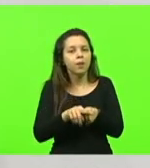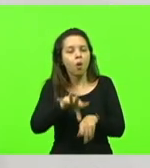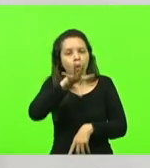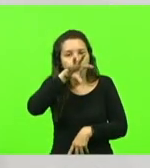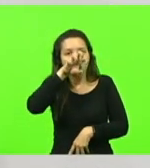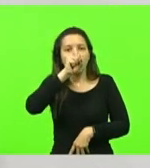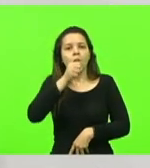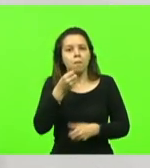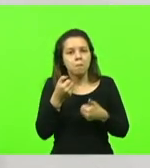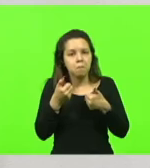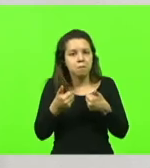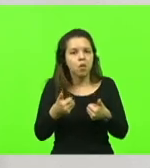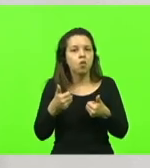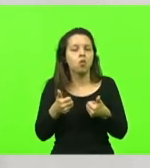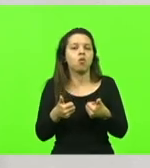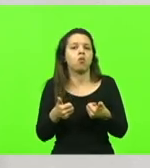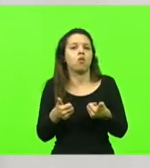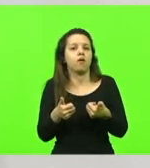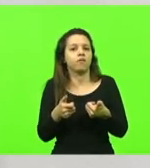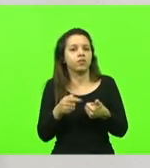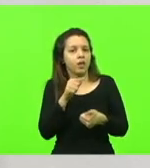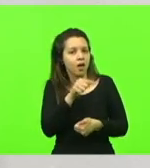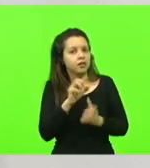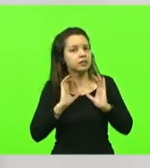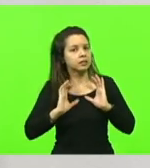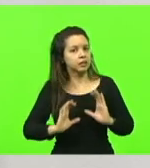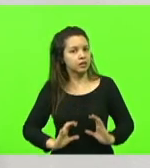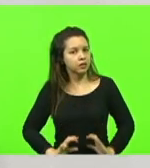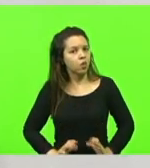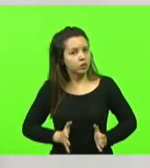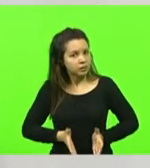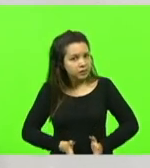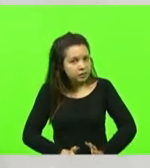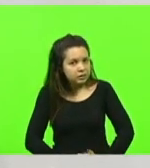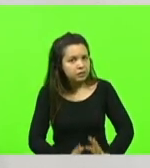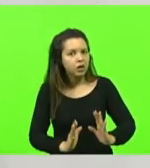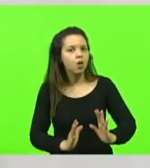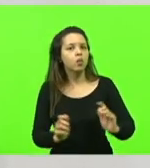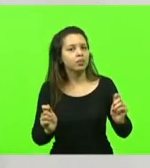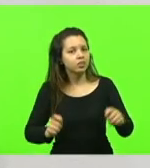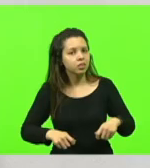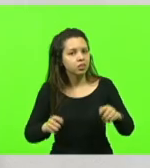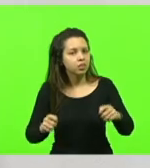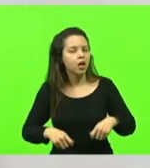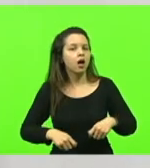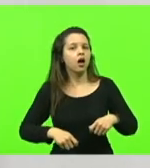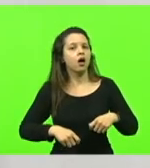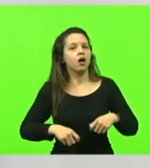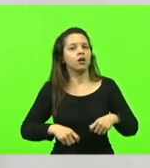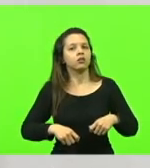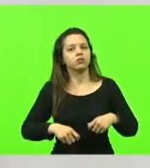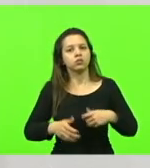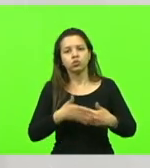fazer com que aquele cidadão que veio ao mundo tenha todas as condições de